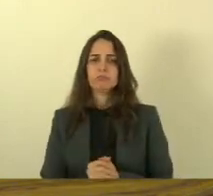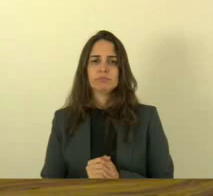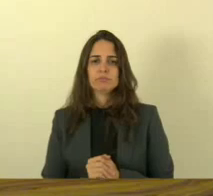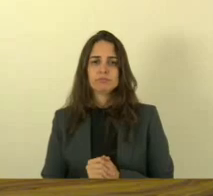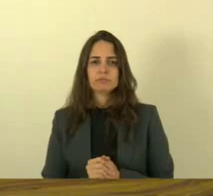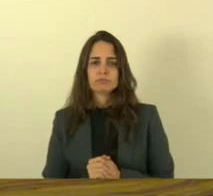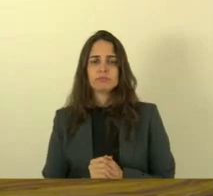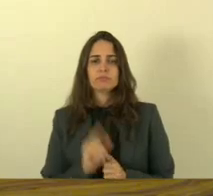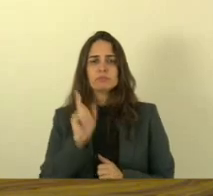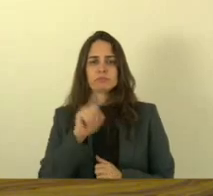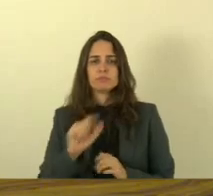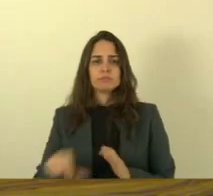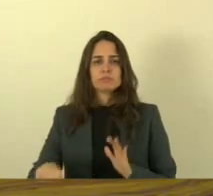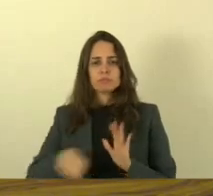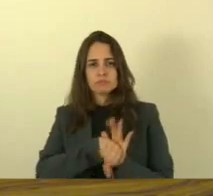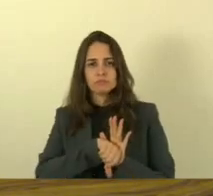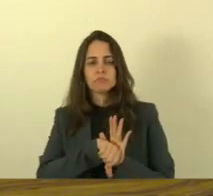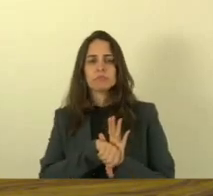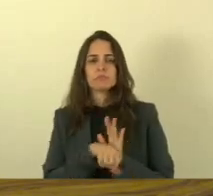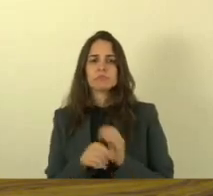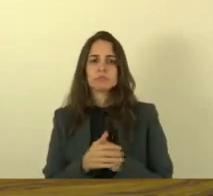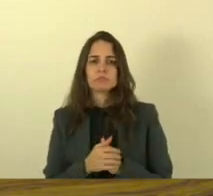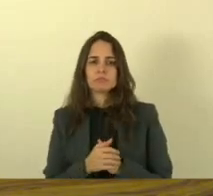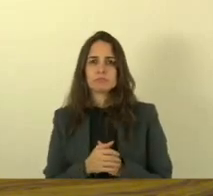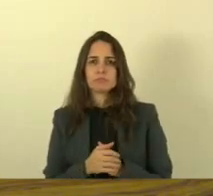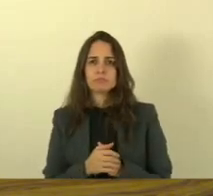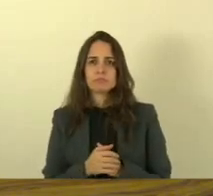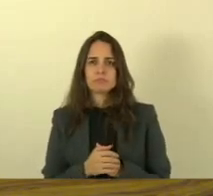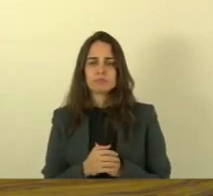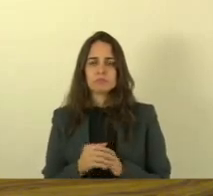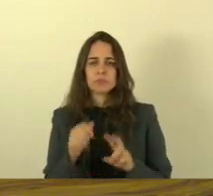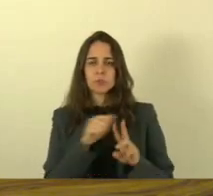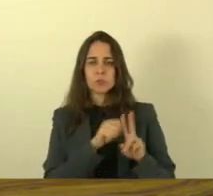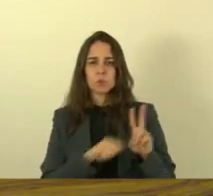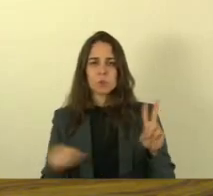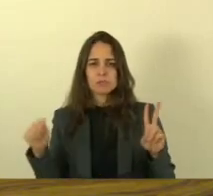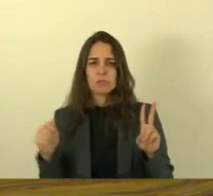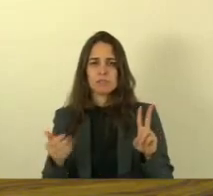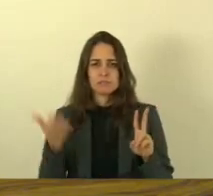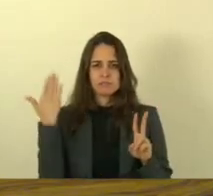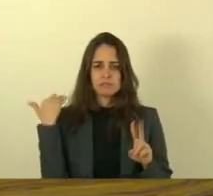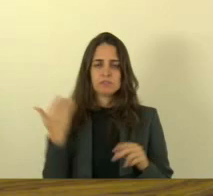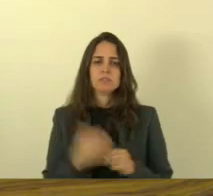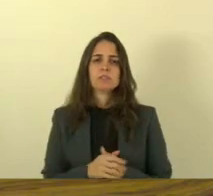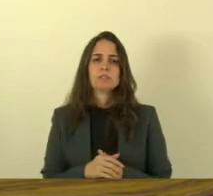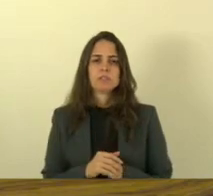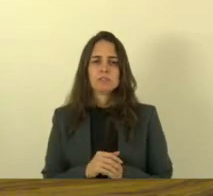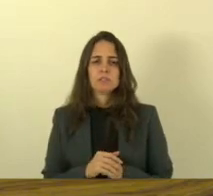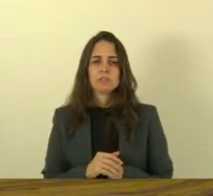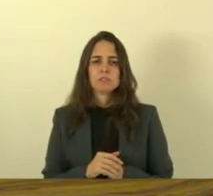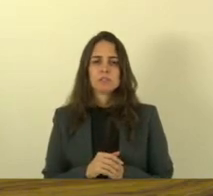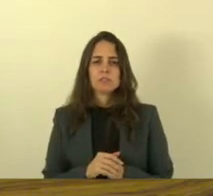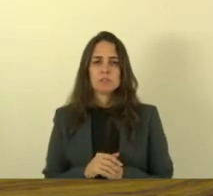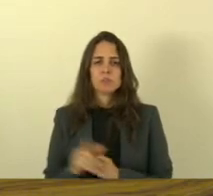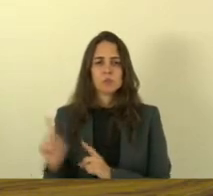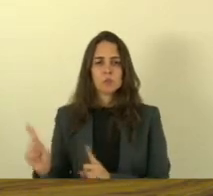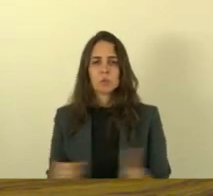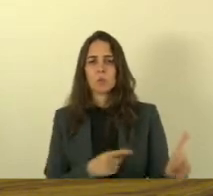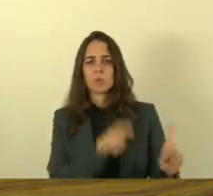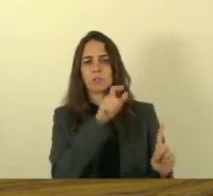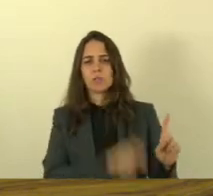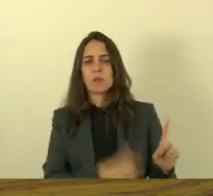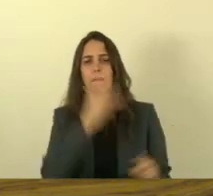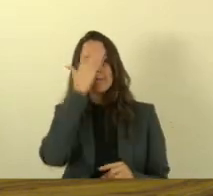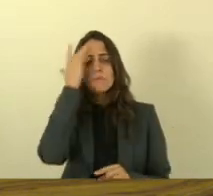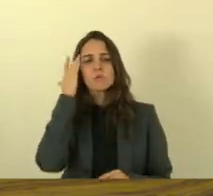crime cometido há dois meses atrás contra um músico aqui no